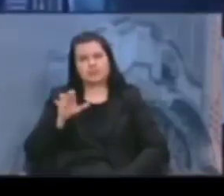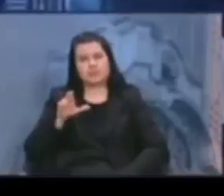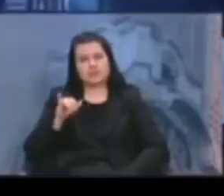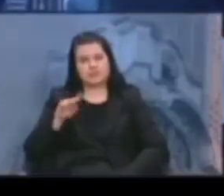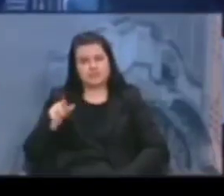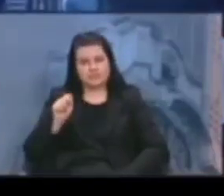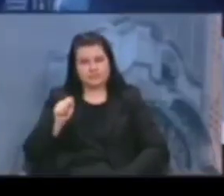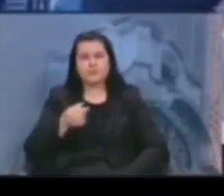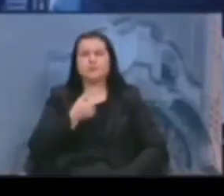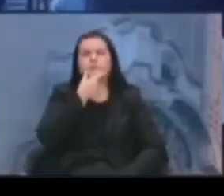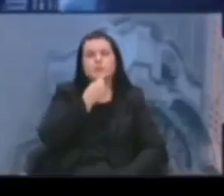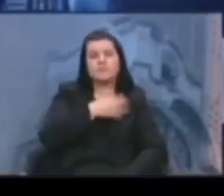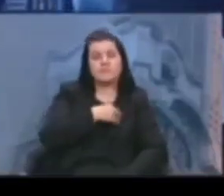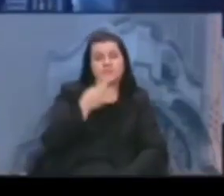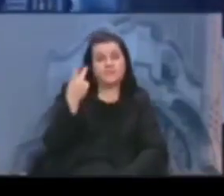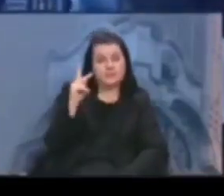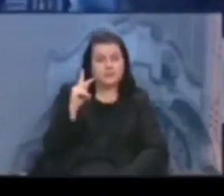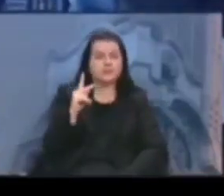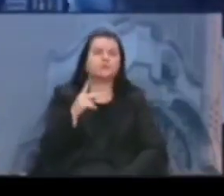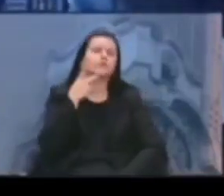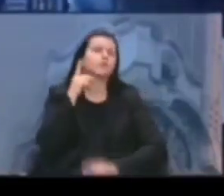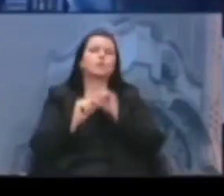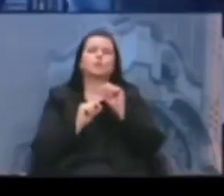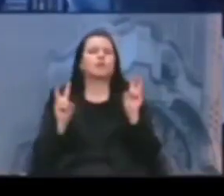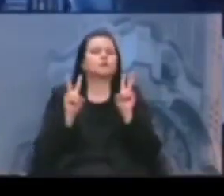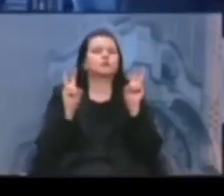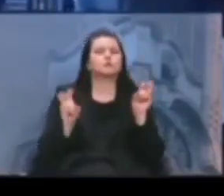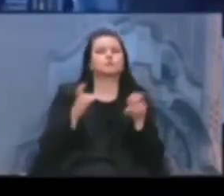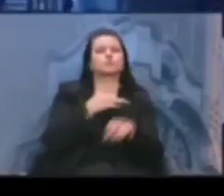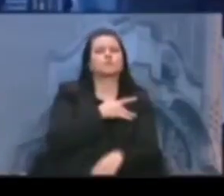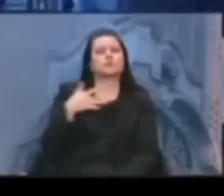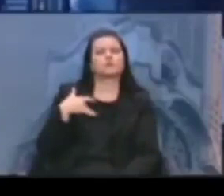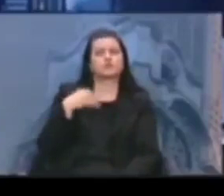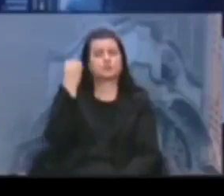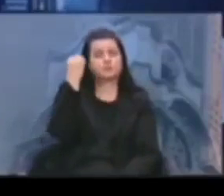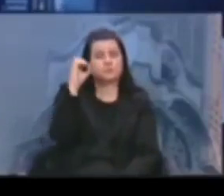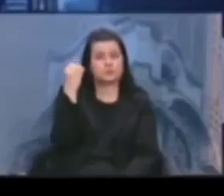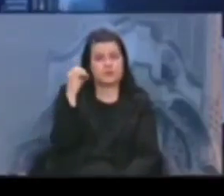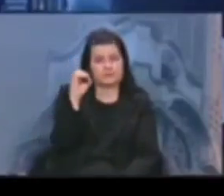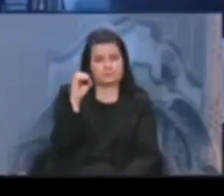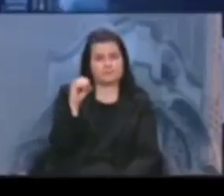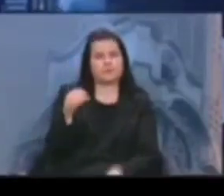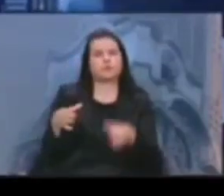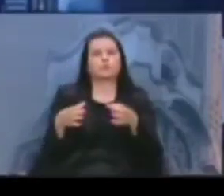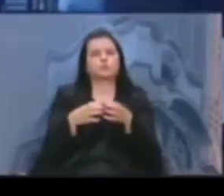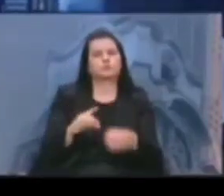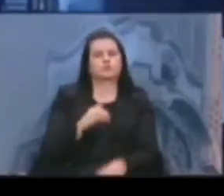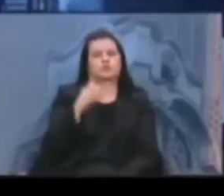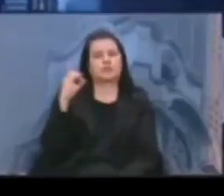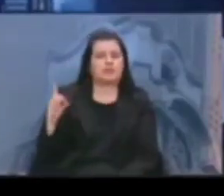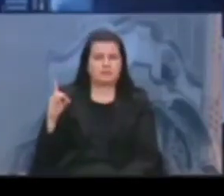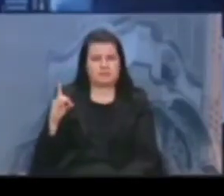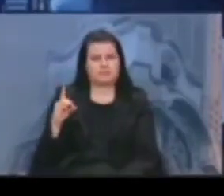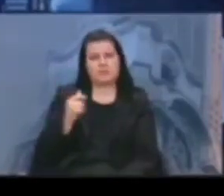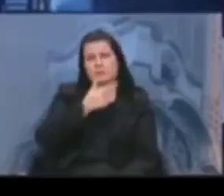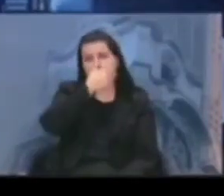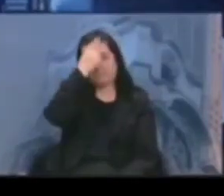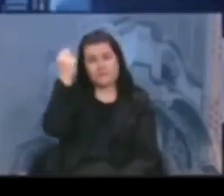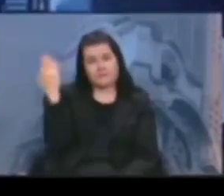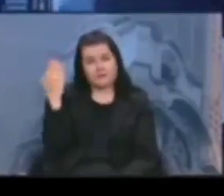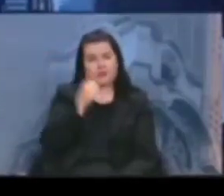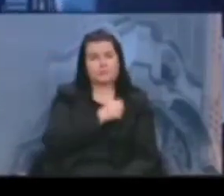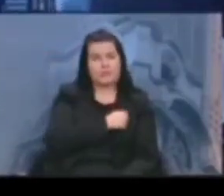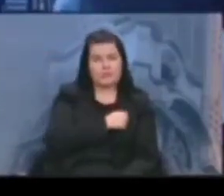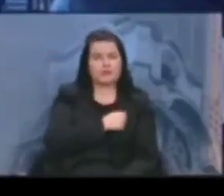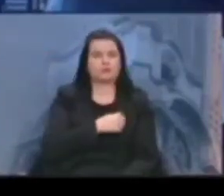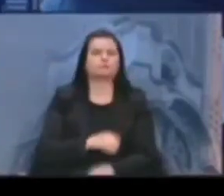Teixeirinha diz muito sobre a situação da saúde de Porto Alegre e dessa extrema direita, representada pelo prefeito Sebastião